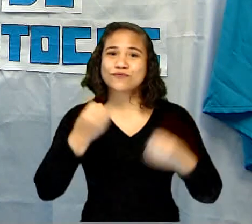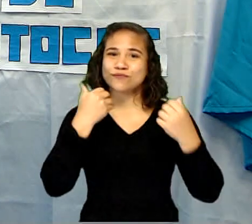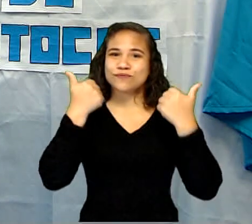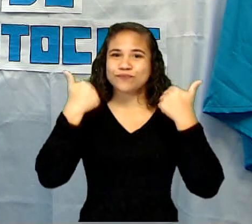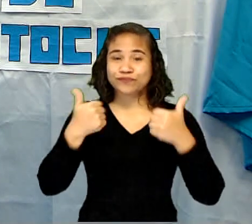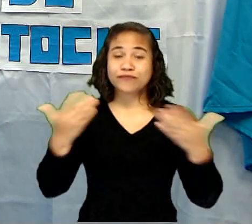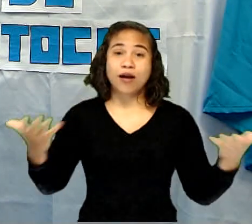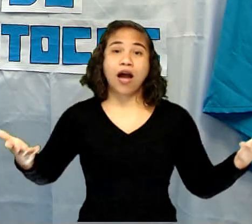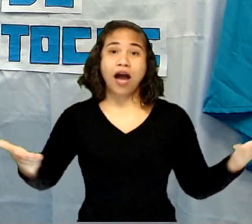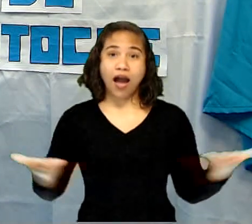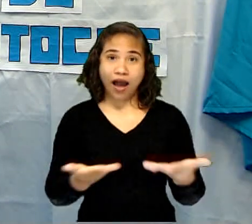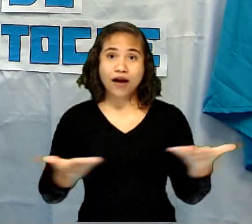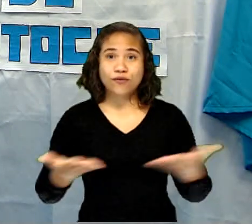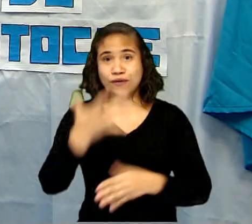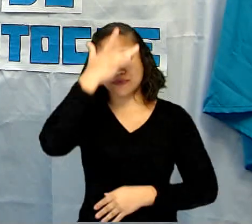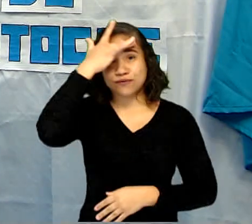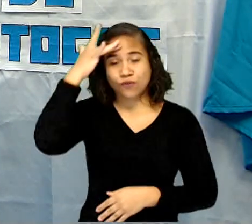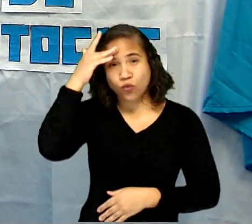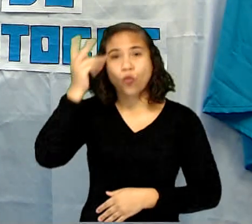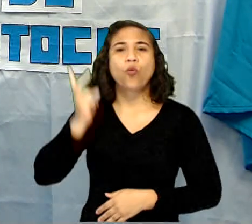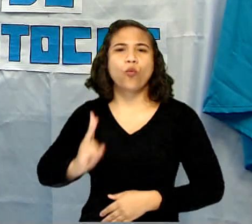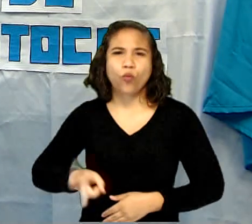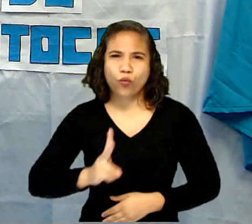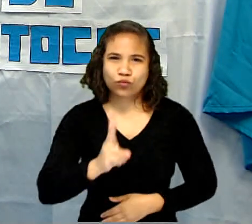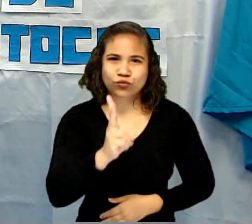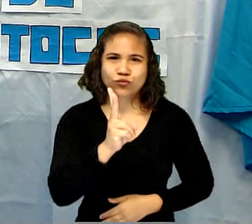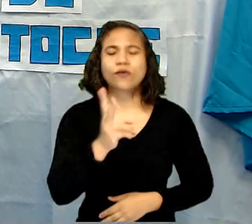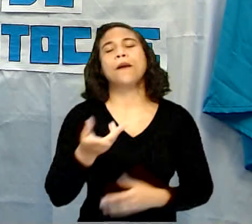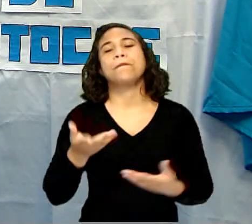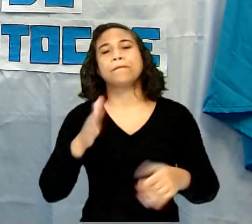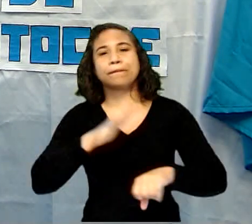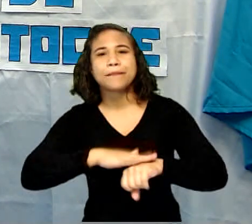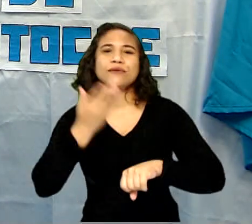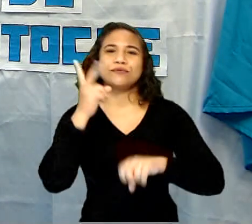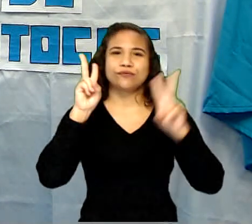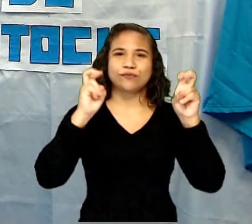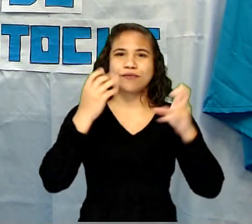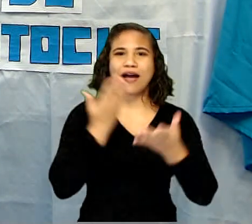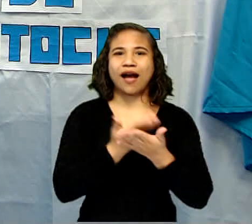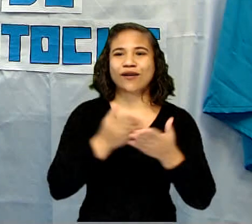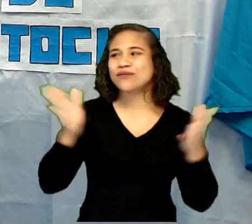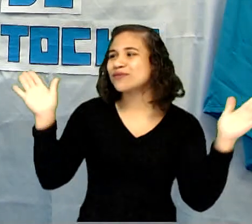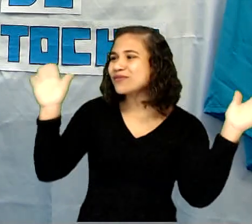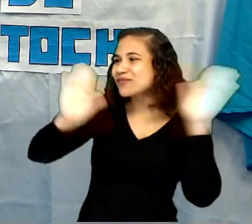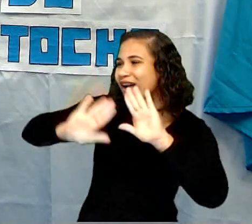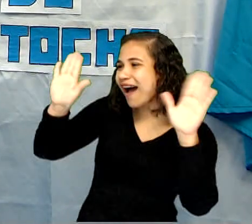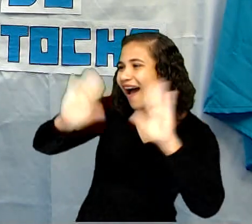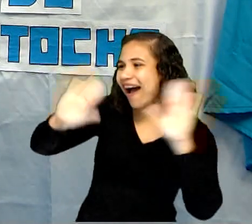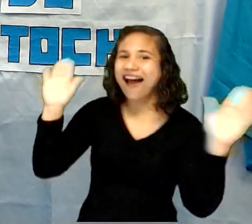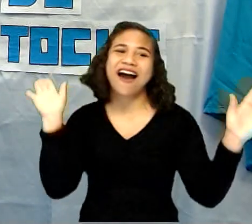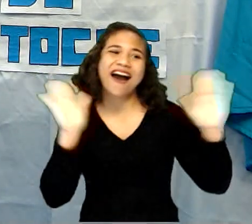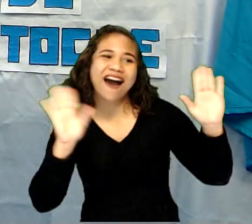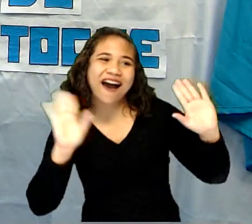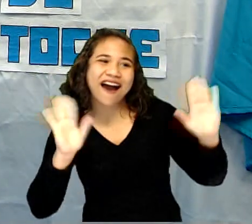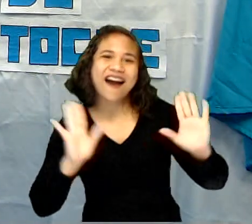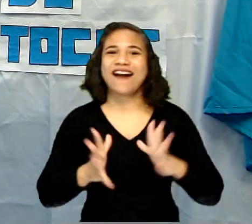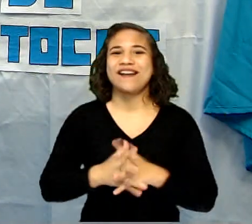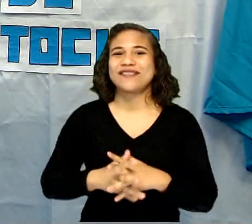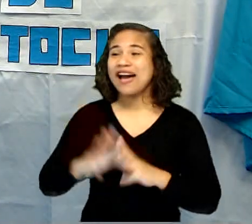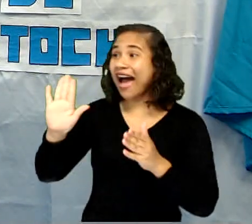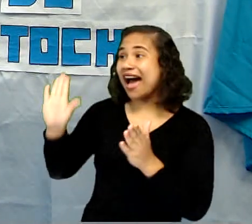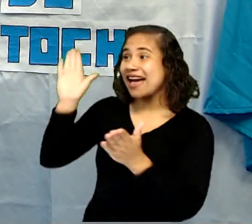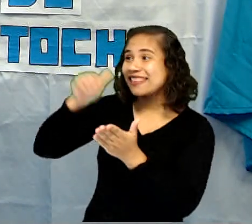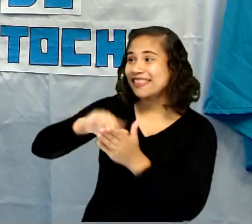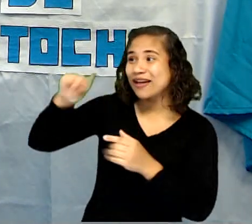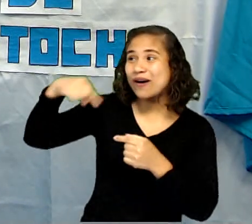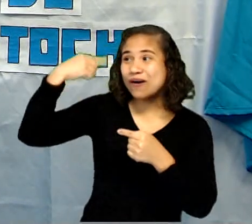E agora, gente, a gente vai continuar um pouco mais falando sobre tudo isso. Tchau, galera! Tchau! Tchau! Até a